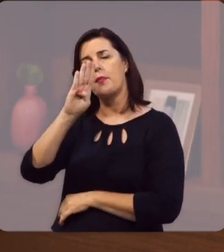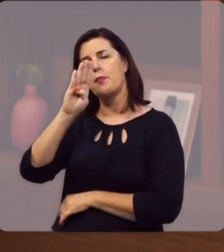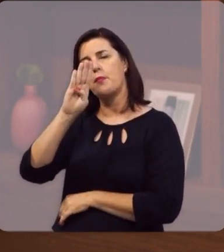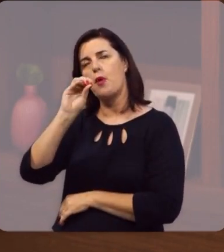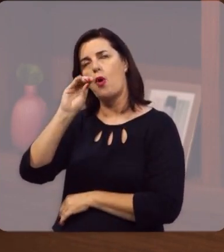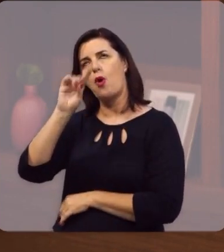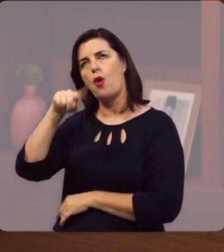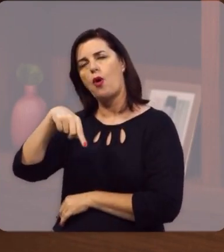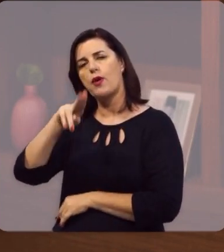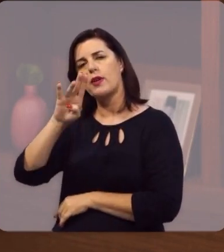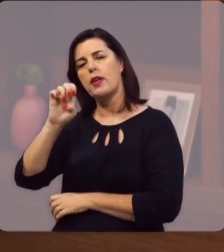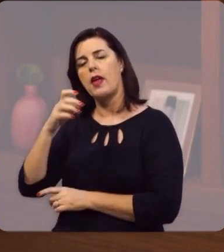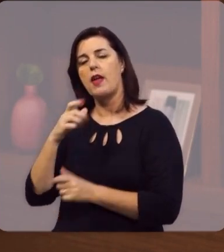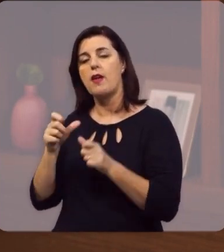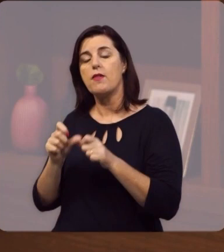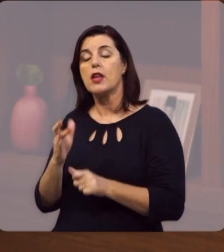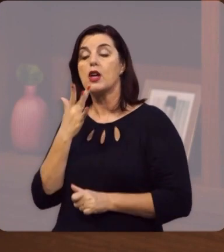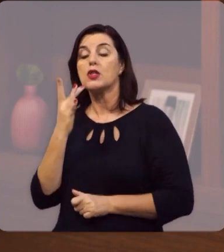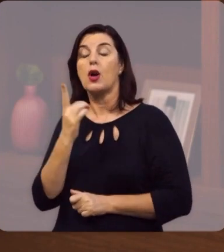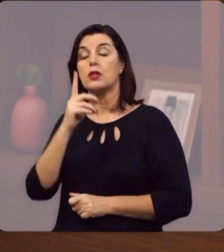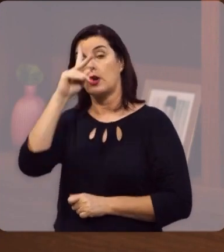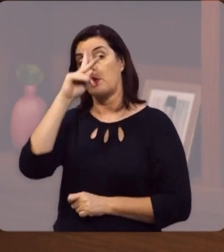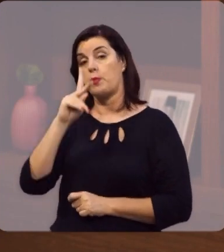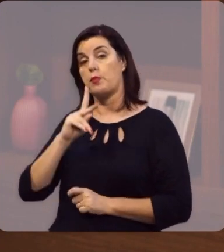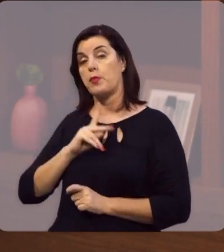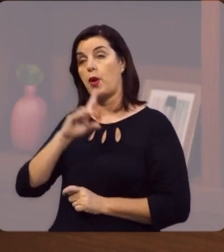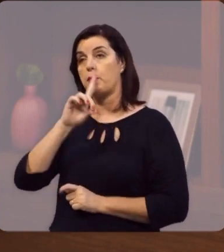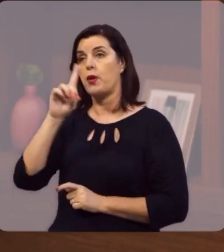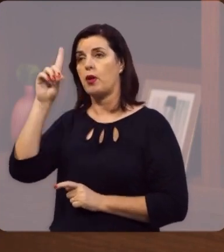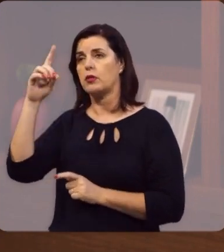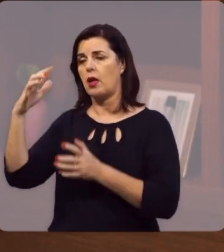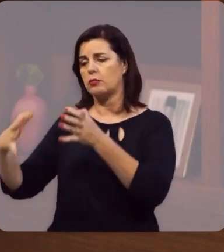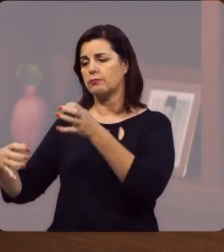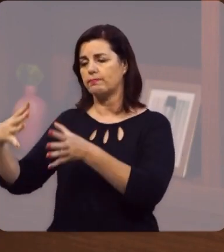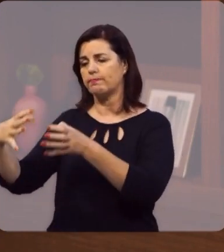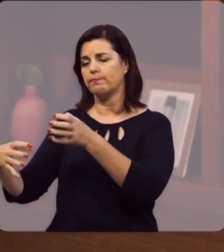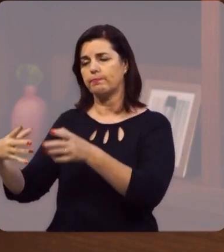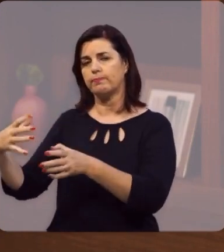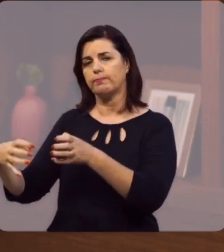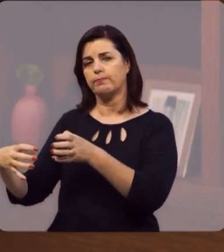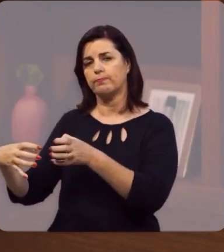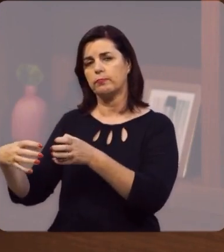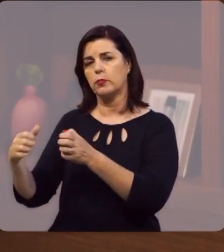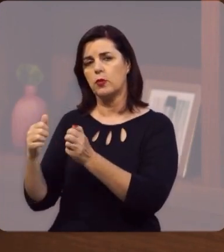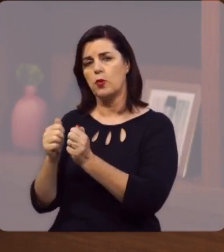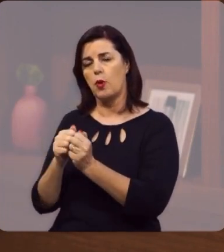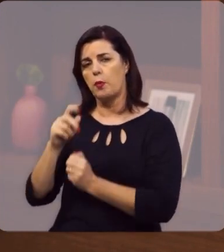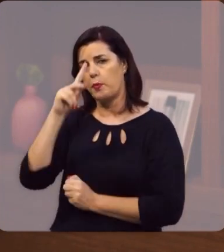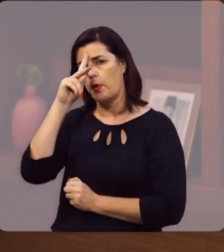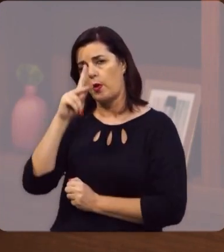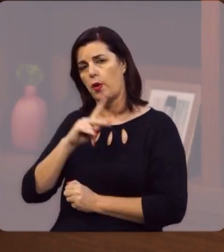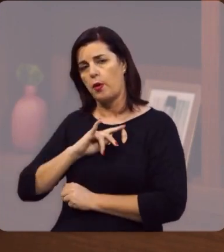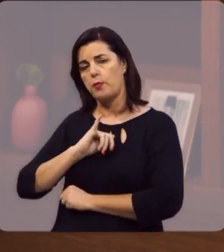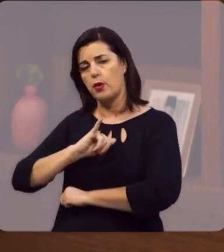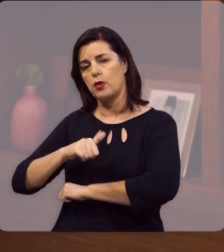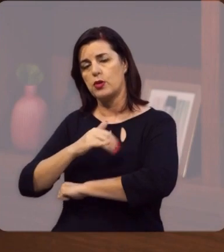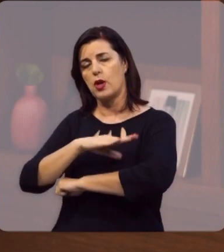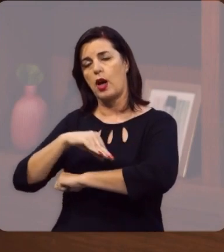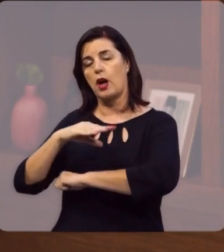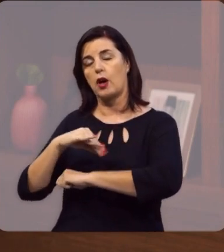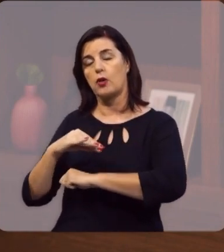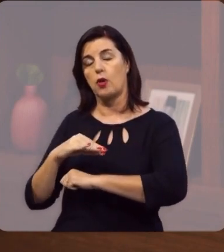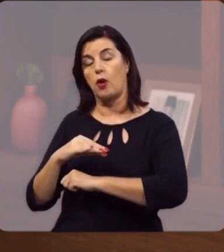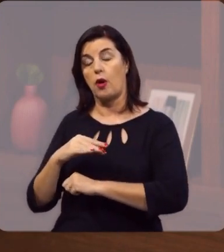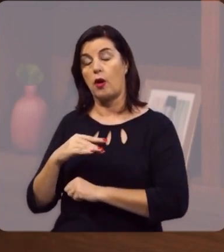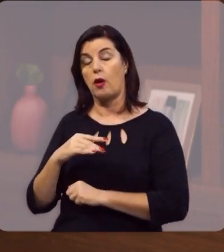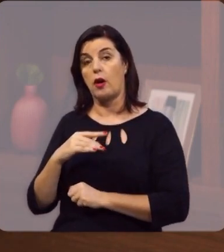só. Quando então o próprio Deus entra numa luta corporal com ele. E diz a Bíblia